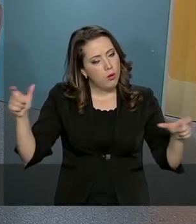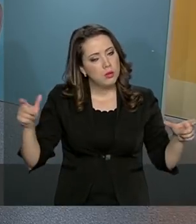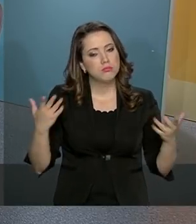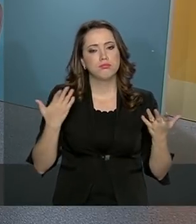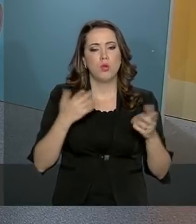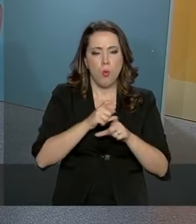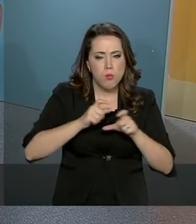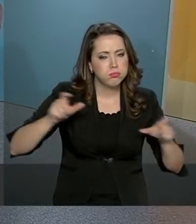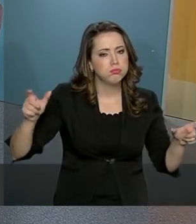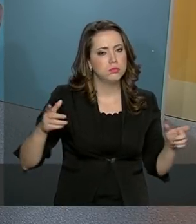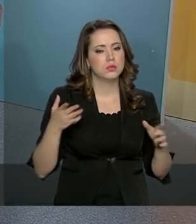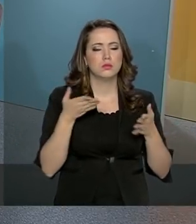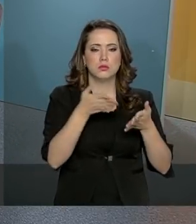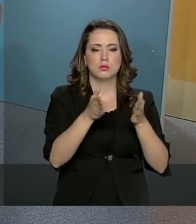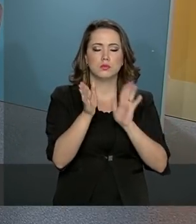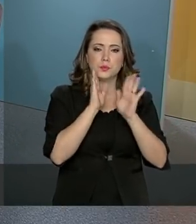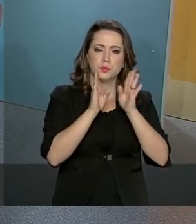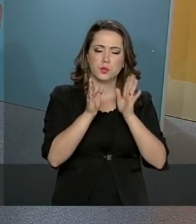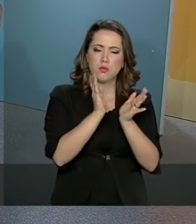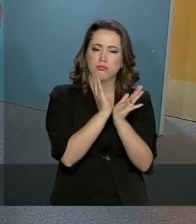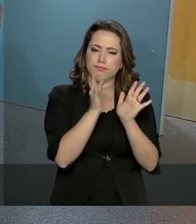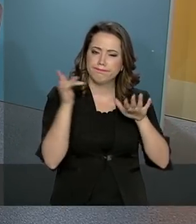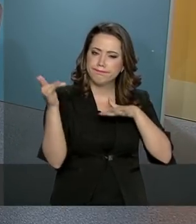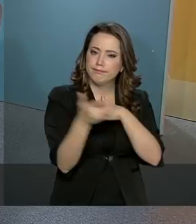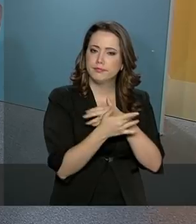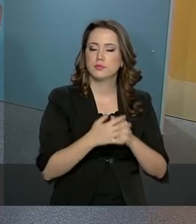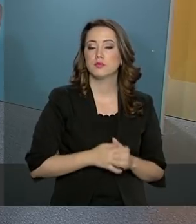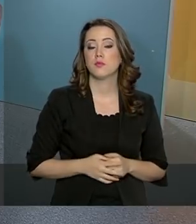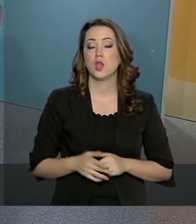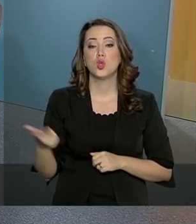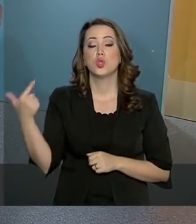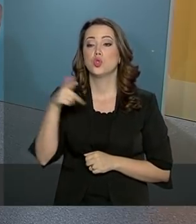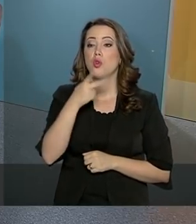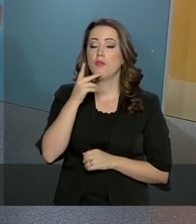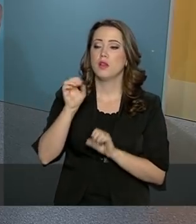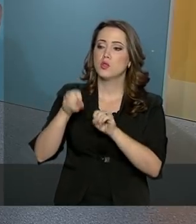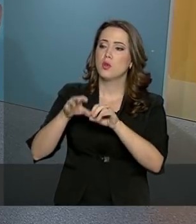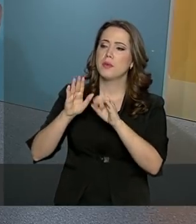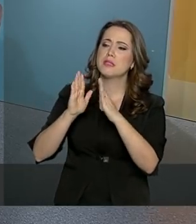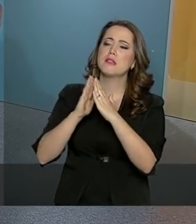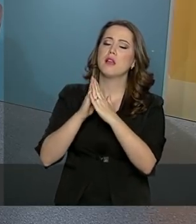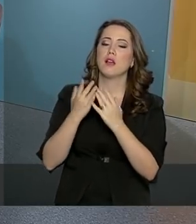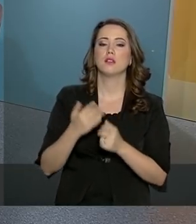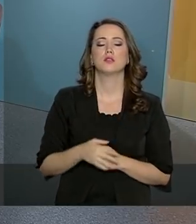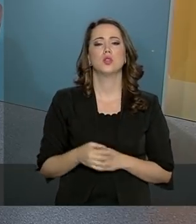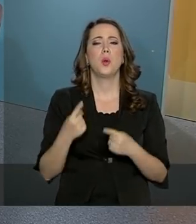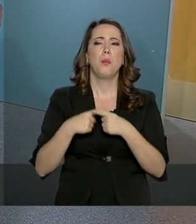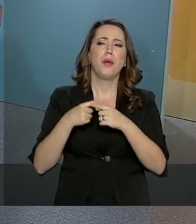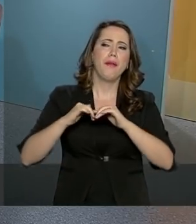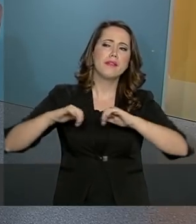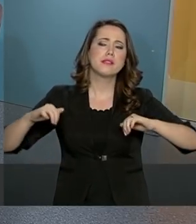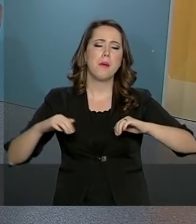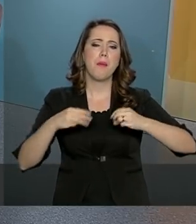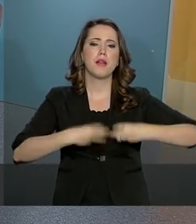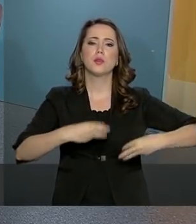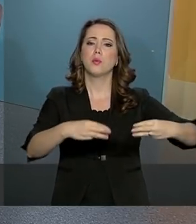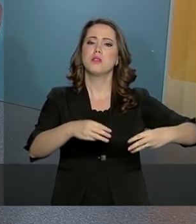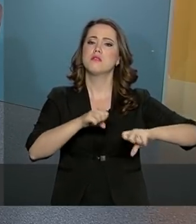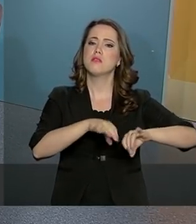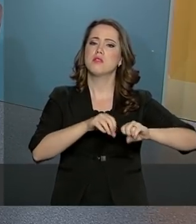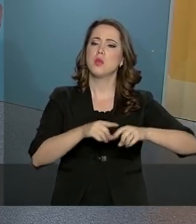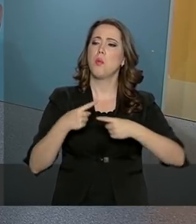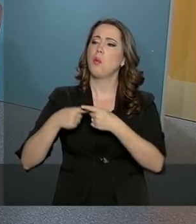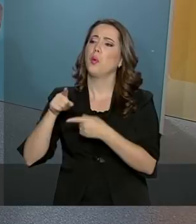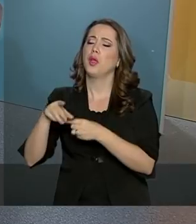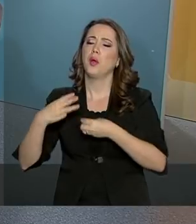Das redes sociais. grande. Ministra, voltando um pouquinho a falar sobre educação domiciliar. Por que não o Ministério da Educação? E sim o Ministério da